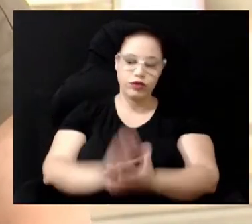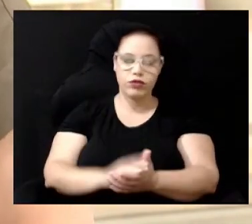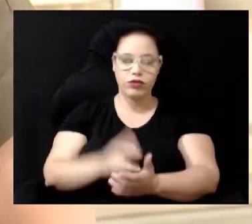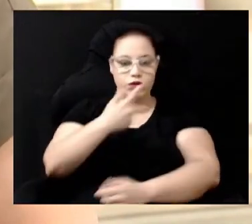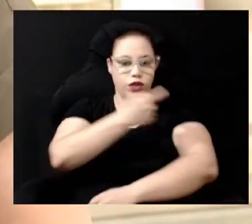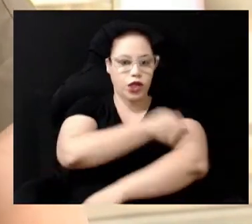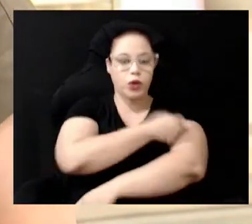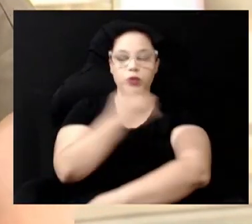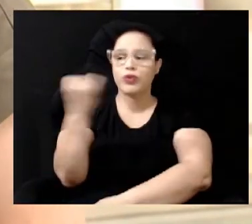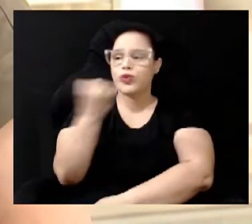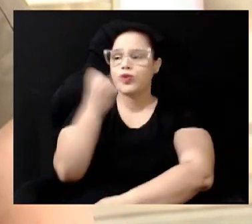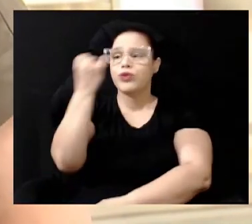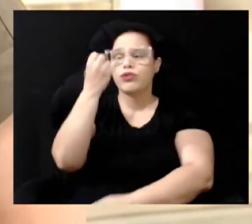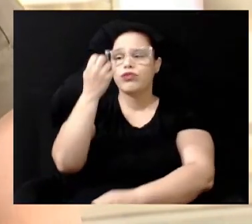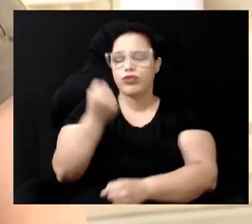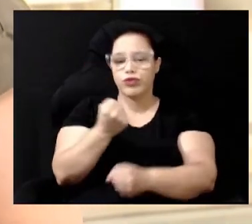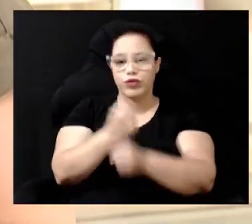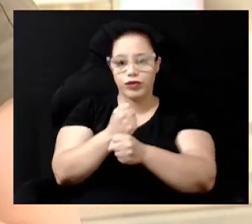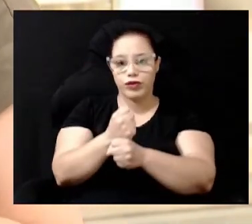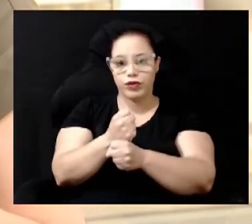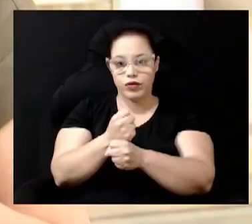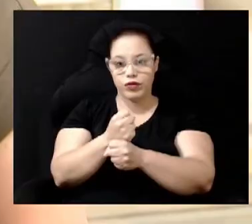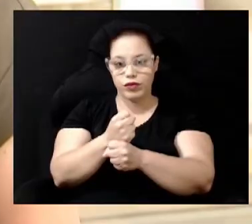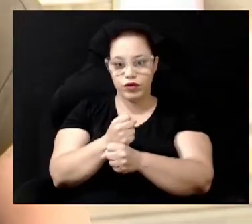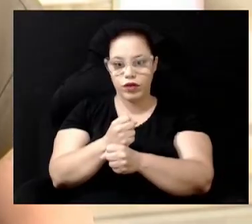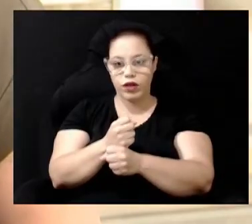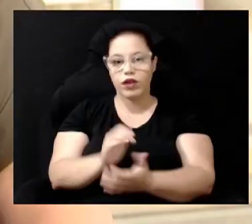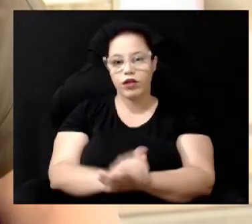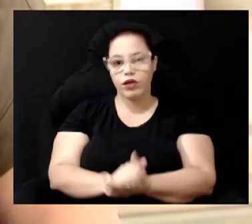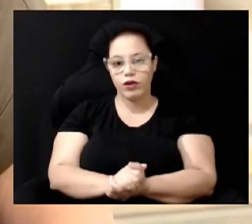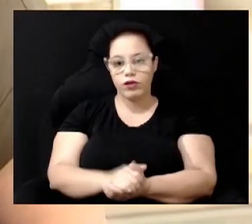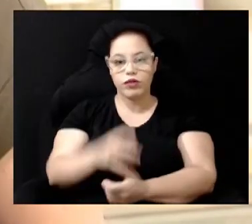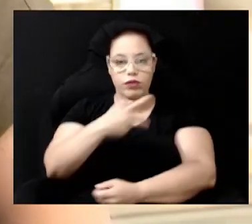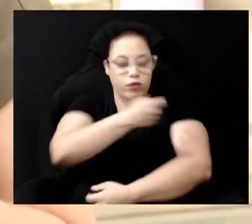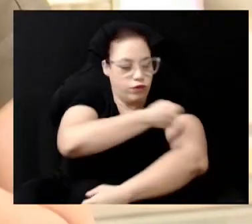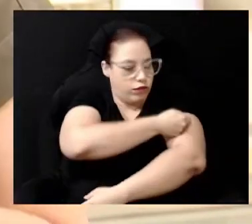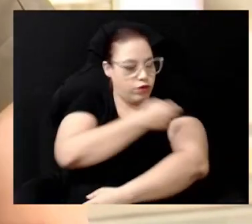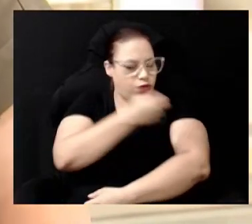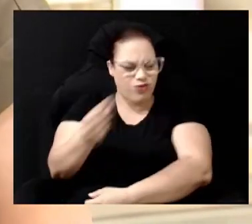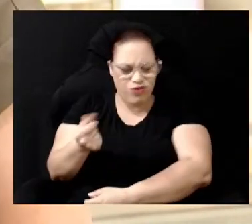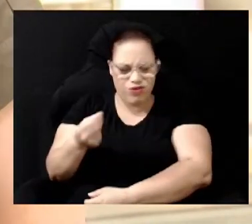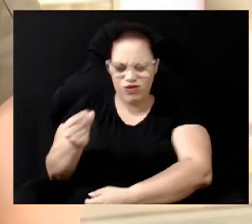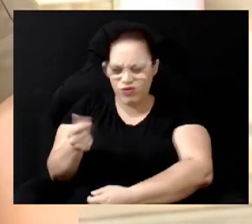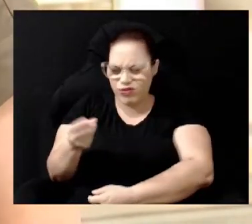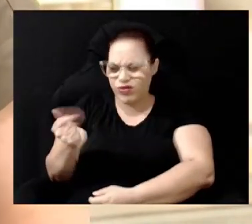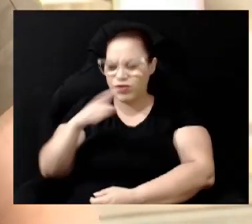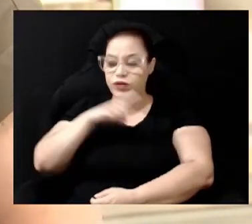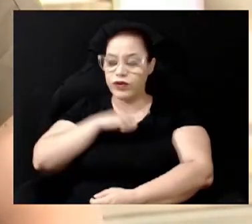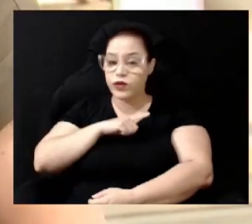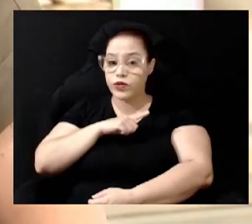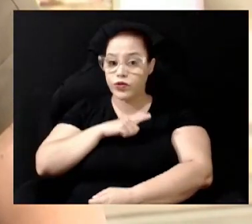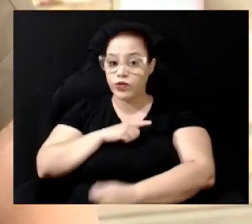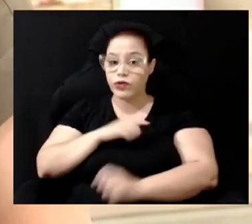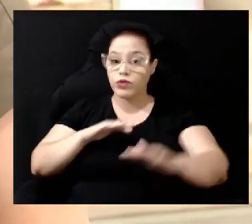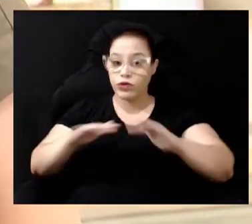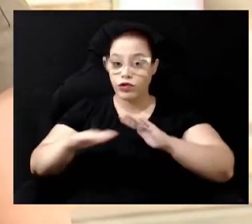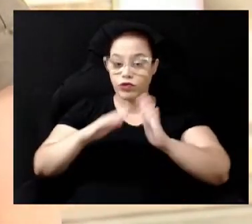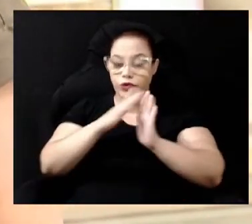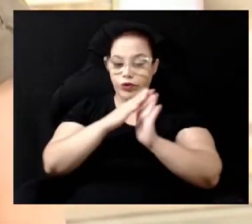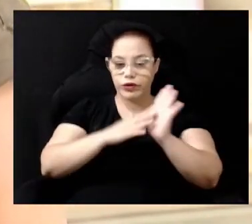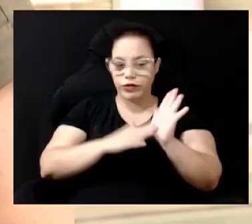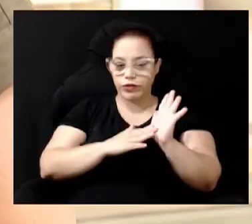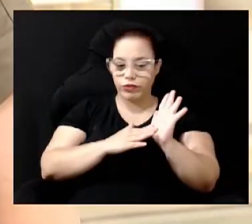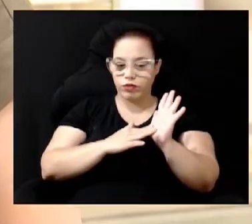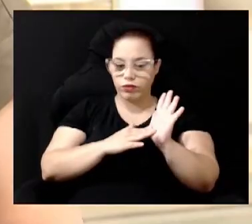preventiva que ela existe há mais de 50 anos É uma das vacinas mais antigas que a gente tem Ela faz parte do calendário de vacinação